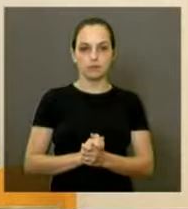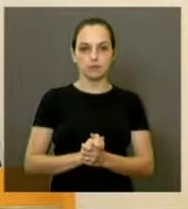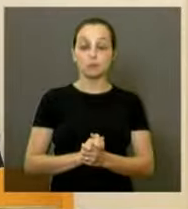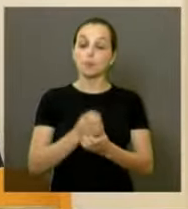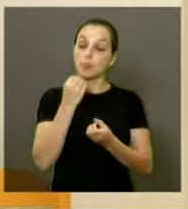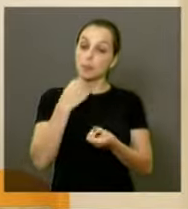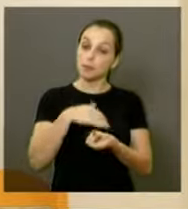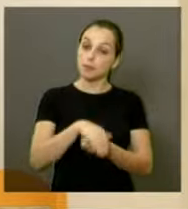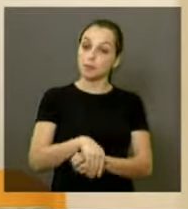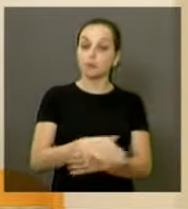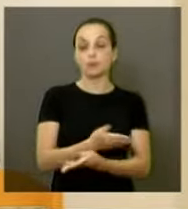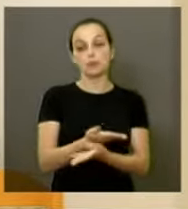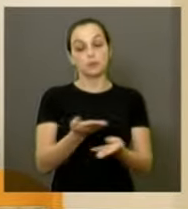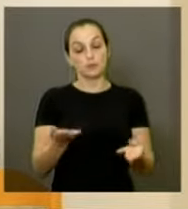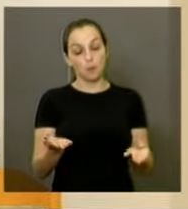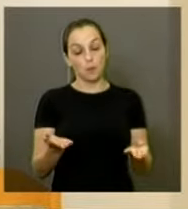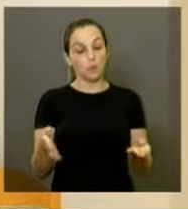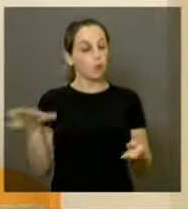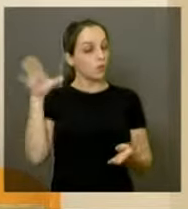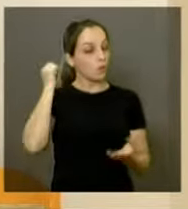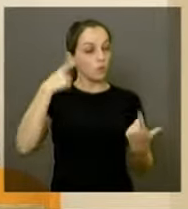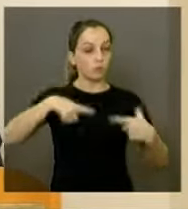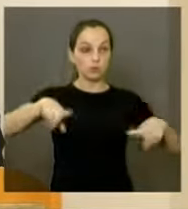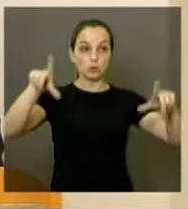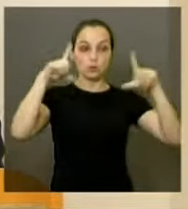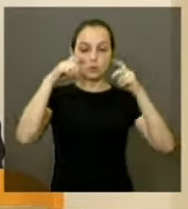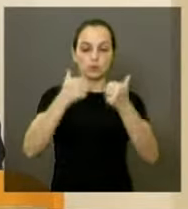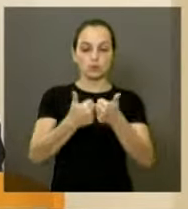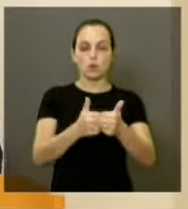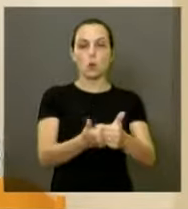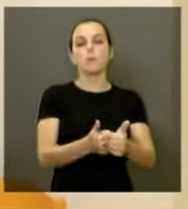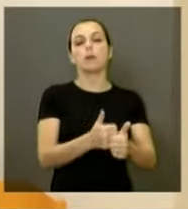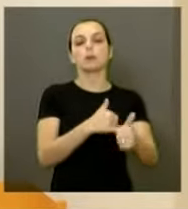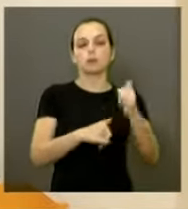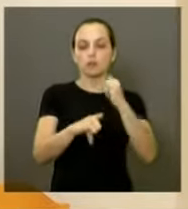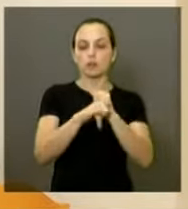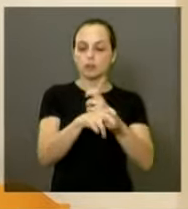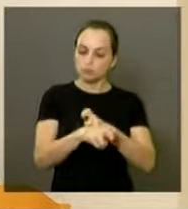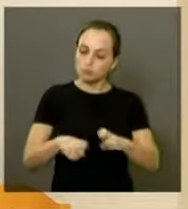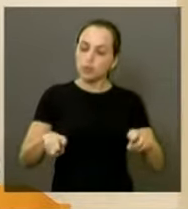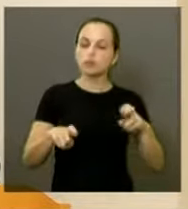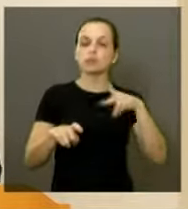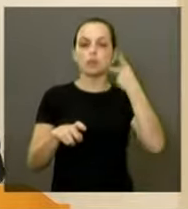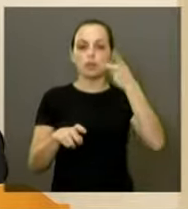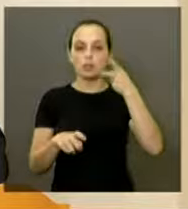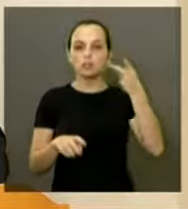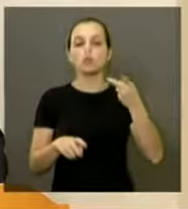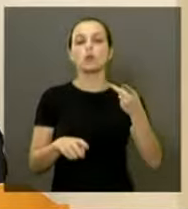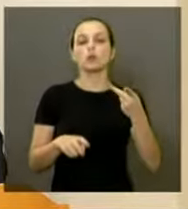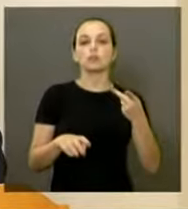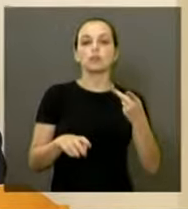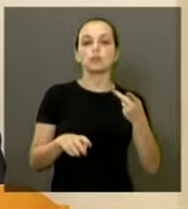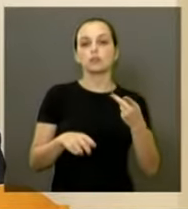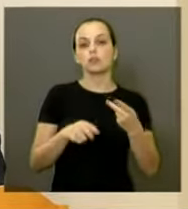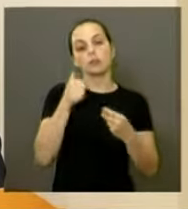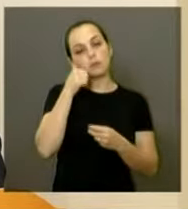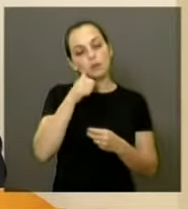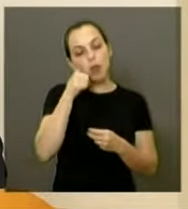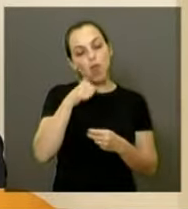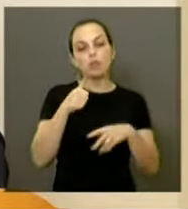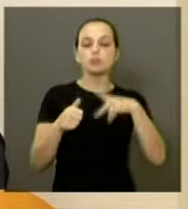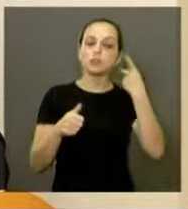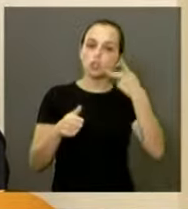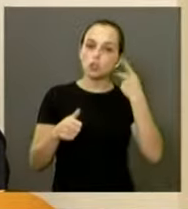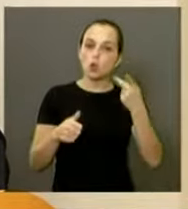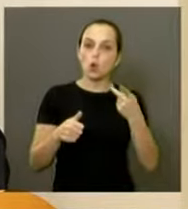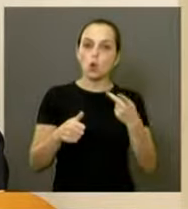Boa noite, pessoas que nos ouvem, nos assistem, nos acompanham pela internet, mesas, senhores vereadores, senhoras vereadoras. Eu